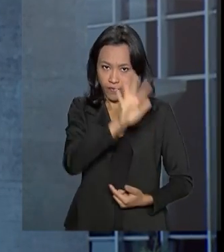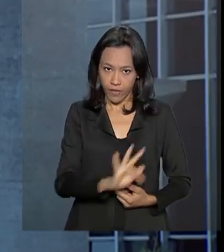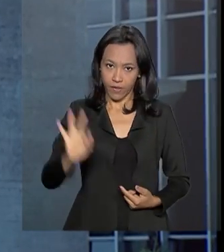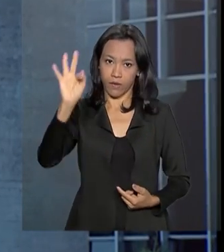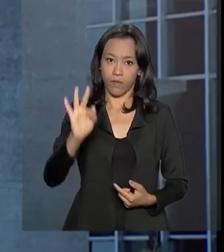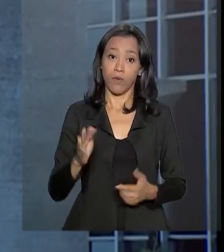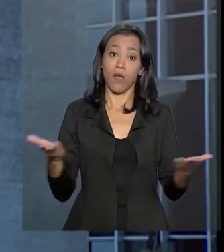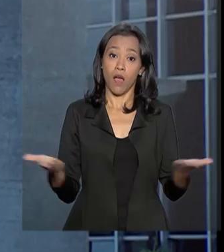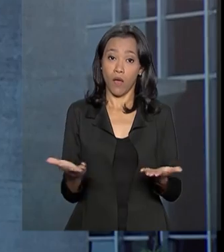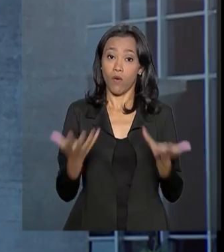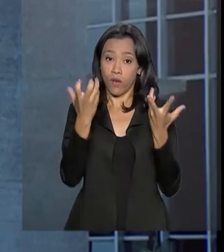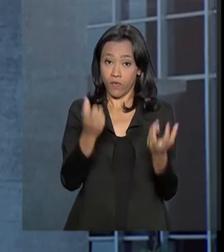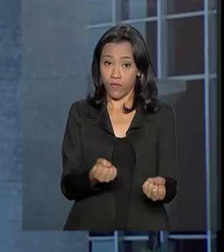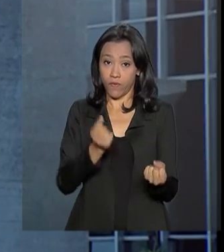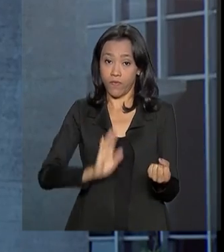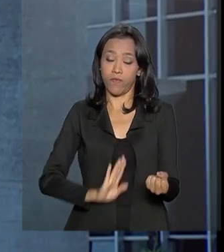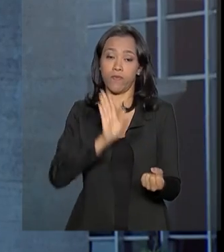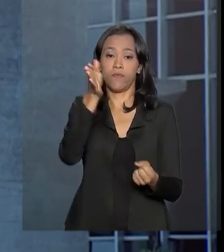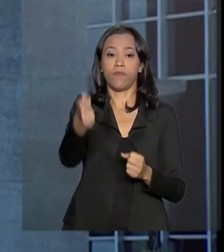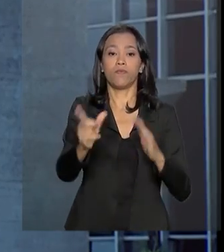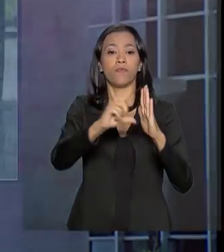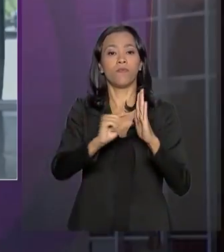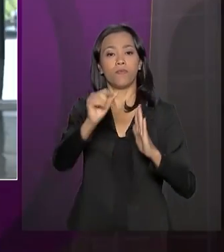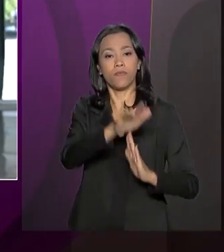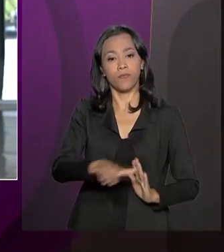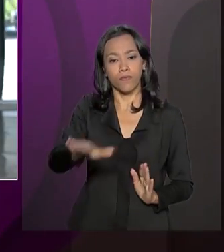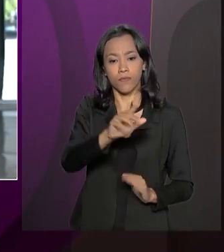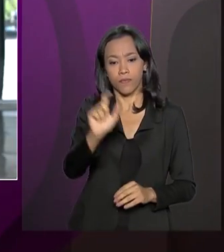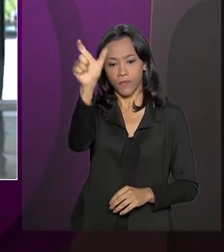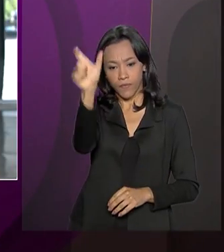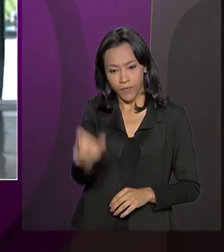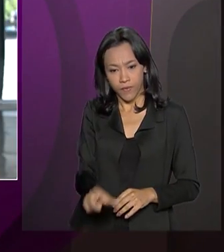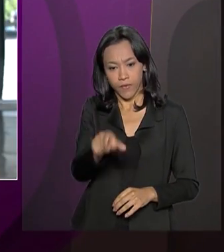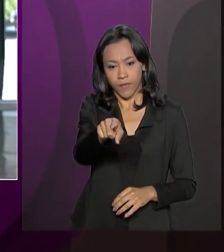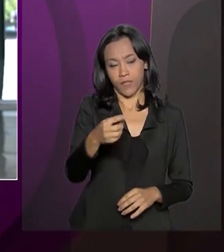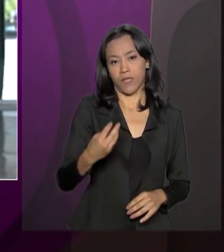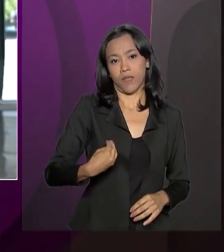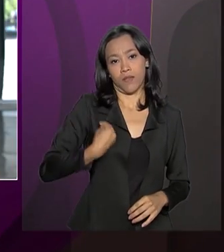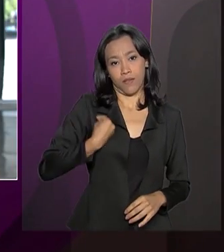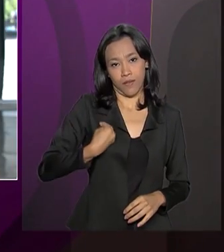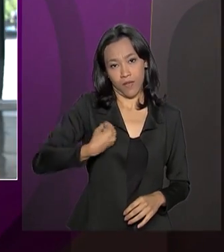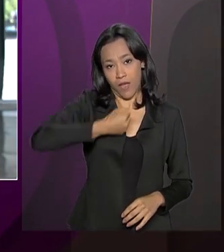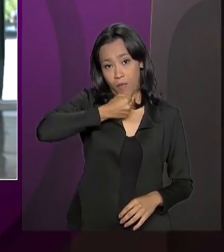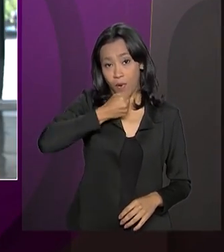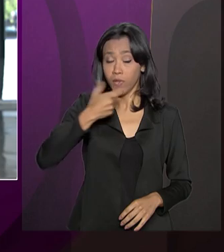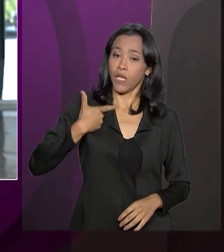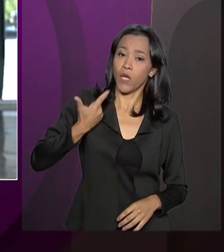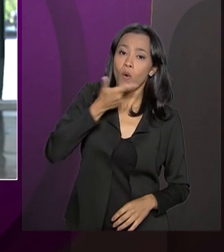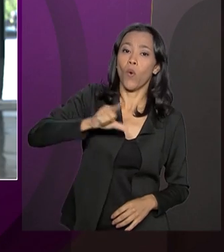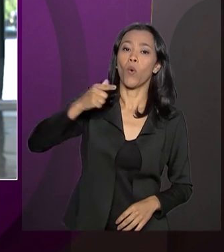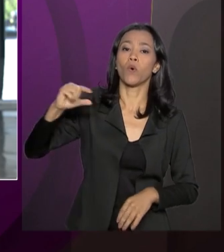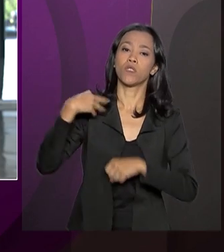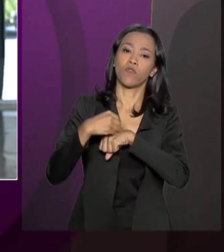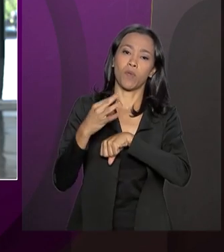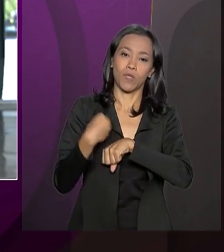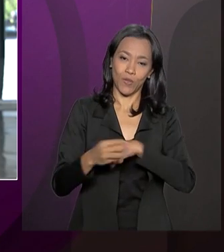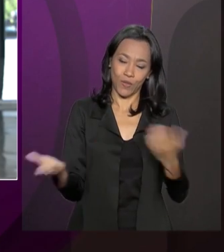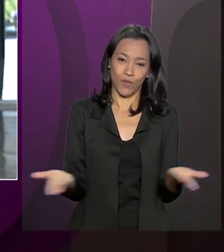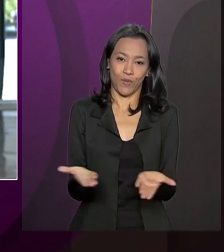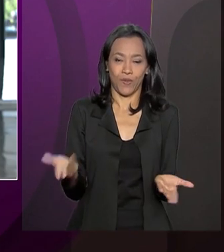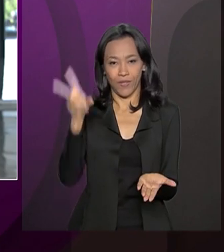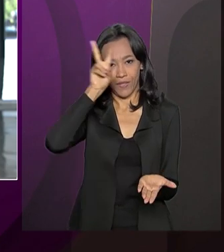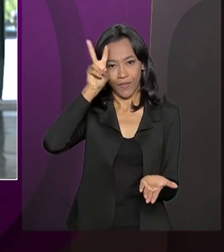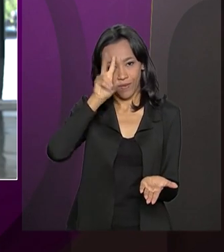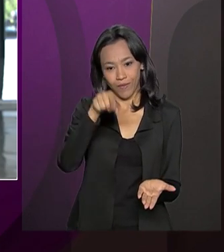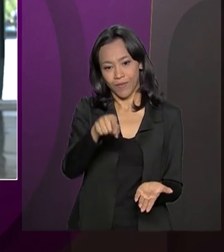Agora nós vamos ao Palácio do Planalto. A repórter Luciana Colares de Holanda tem outras informações desta segunda-feira.